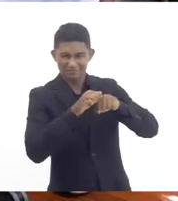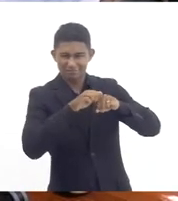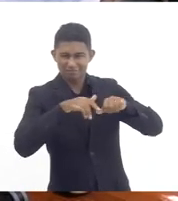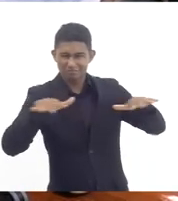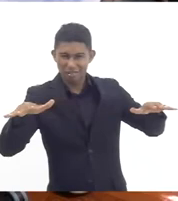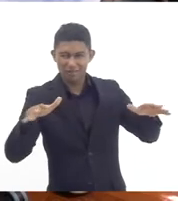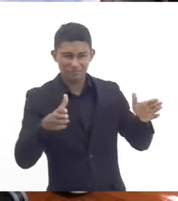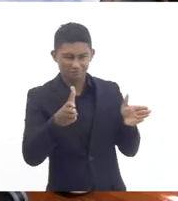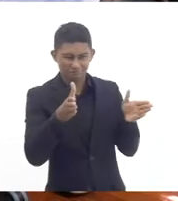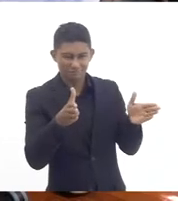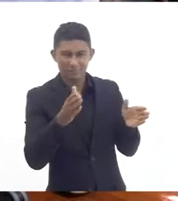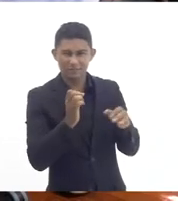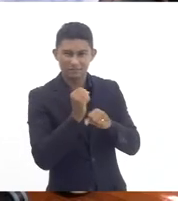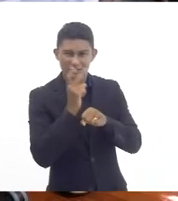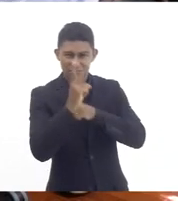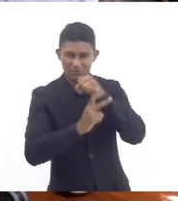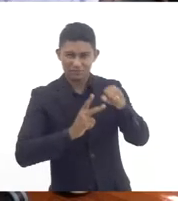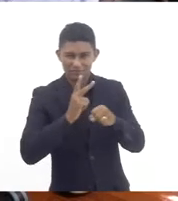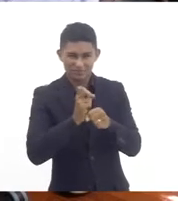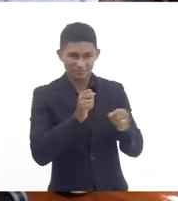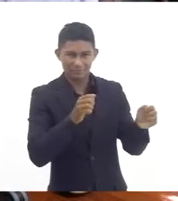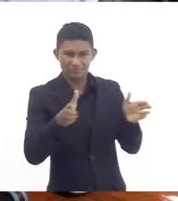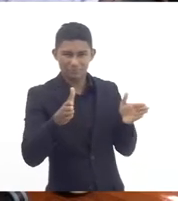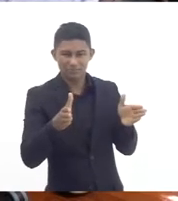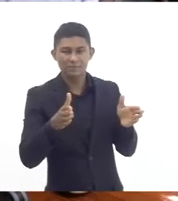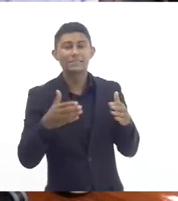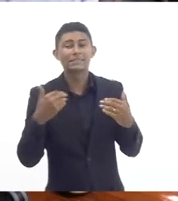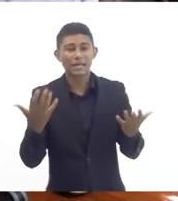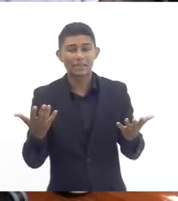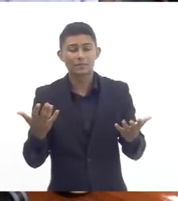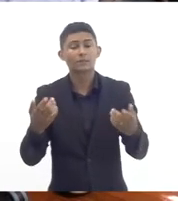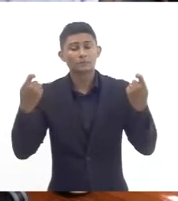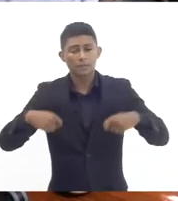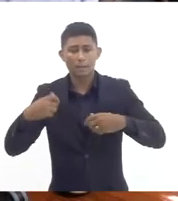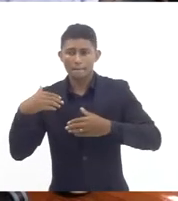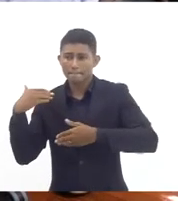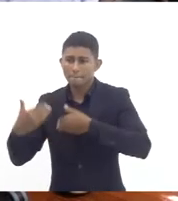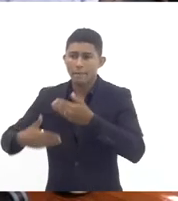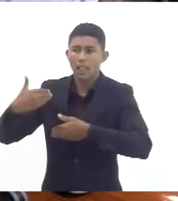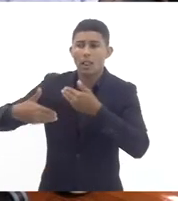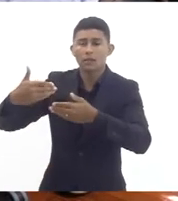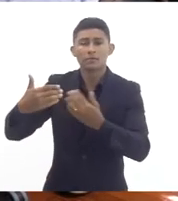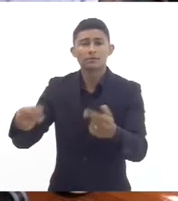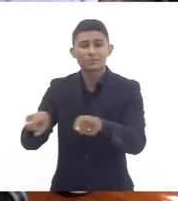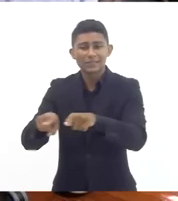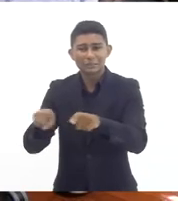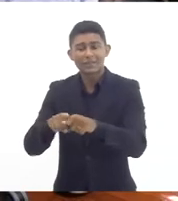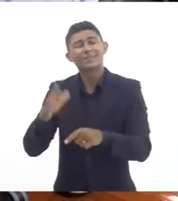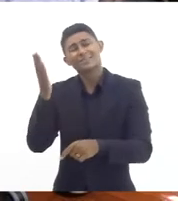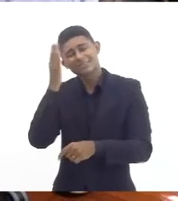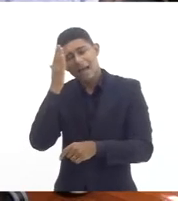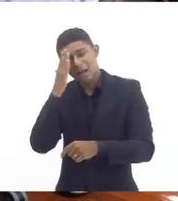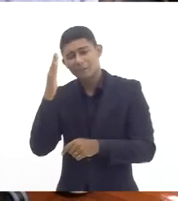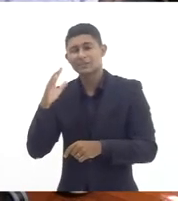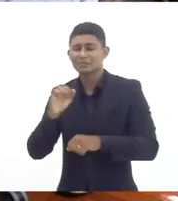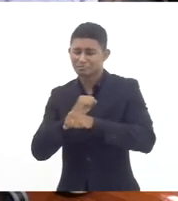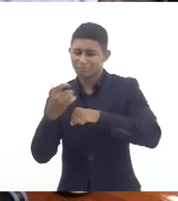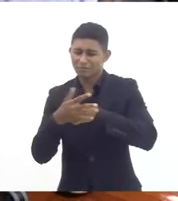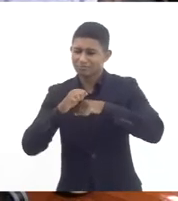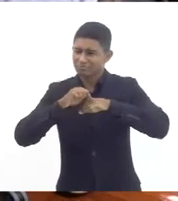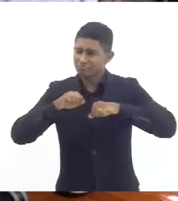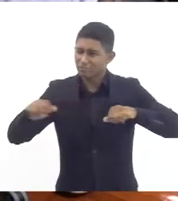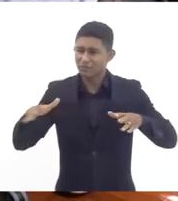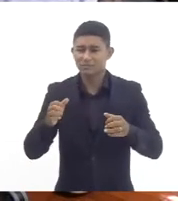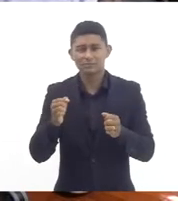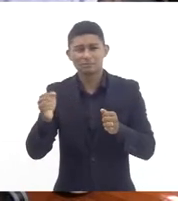recuperando o que ficou para trás recuperando desempenho recuperando aprendizagem recuperando do ponto de